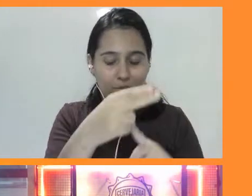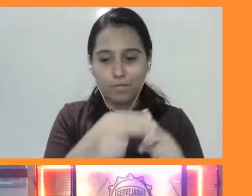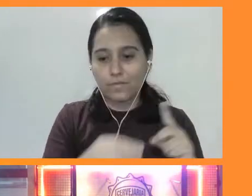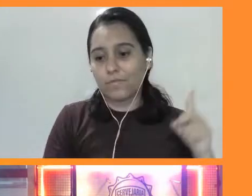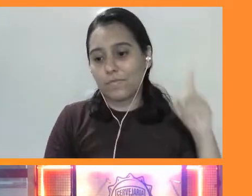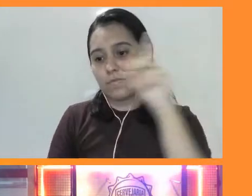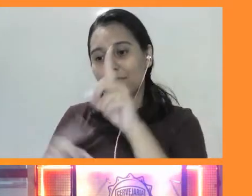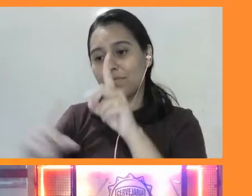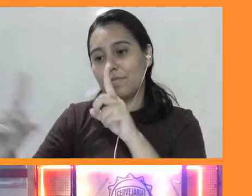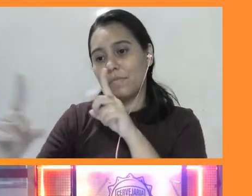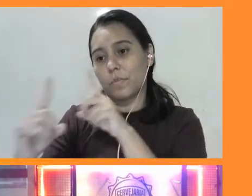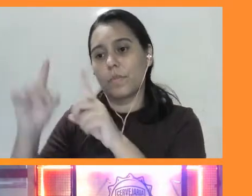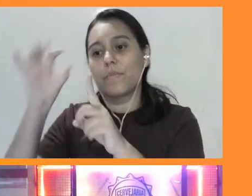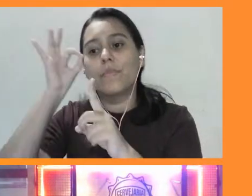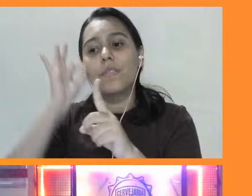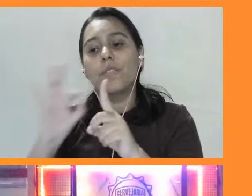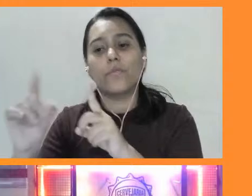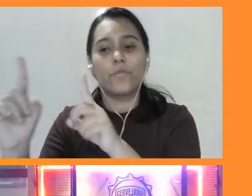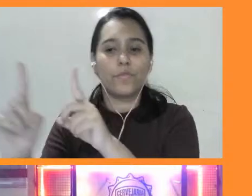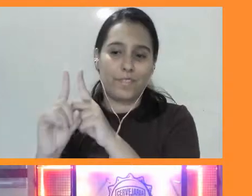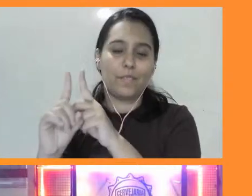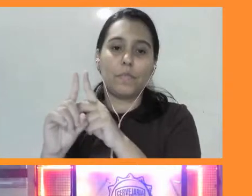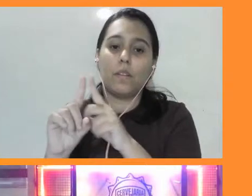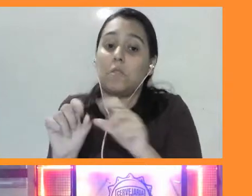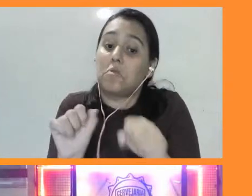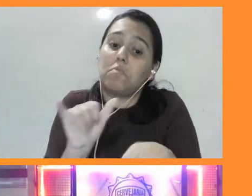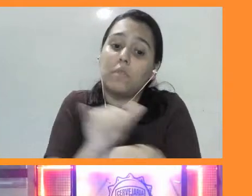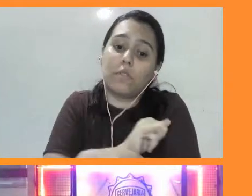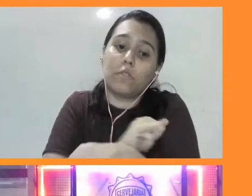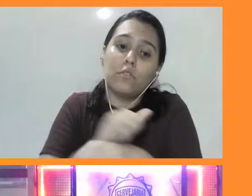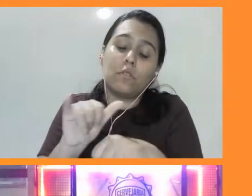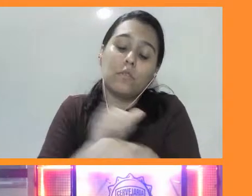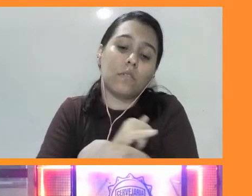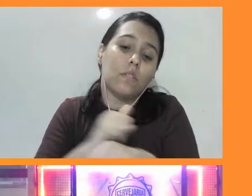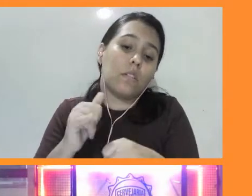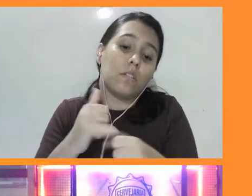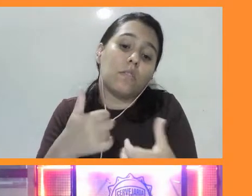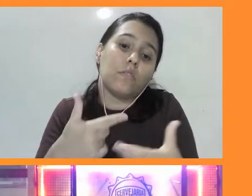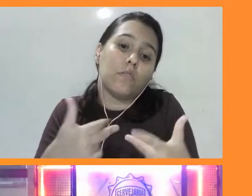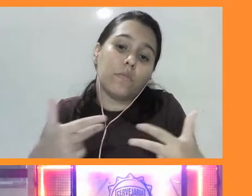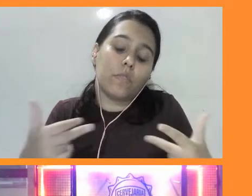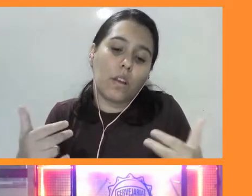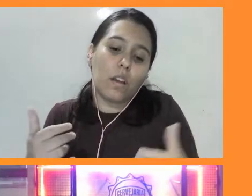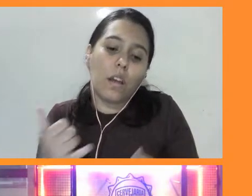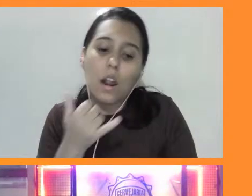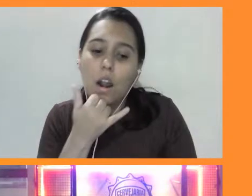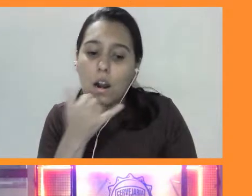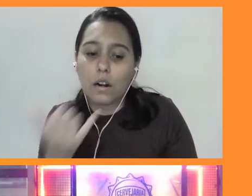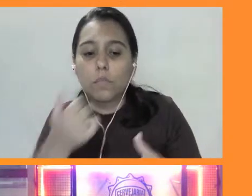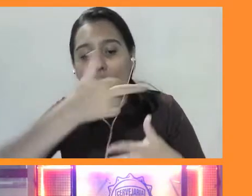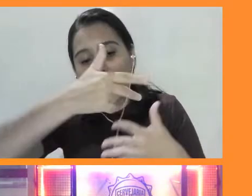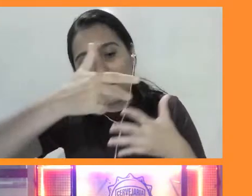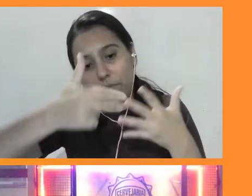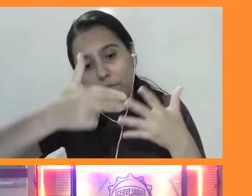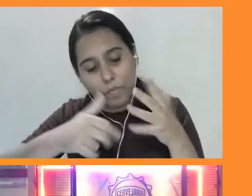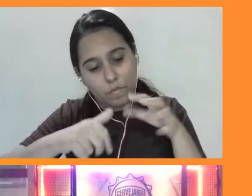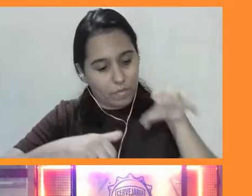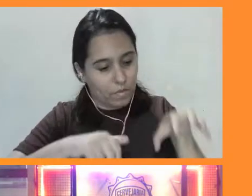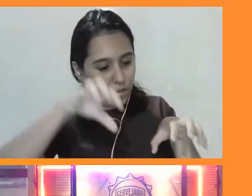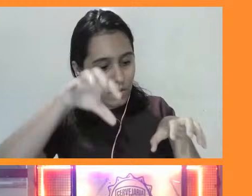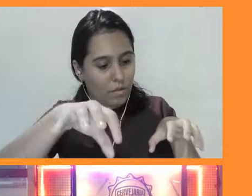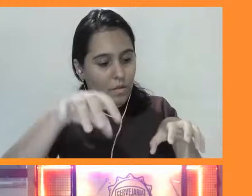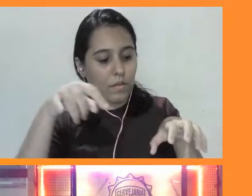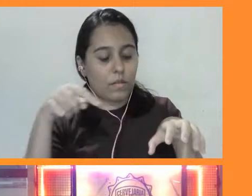fêmeas selecionam, isso é muito legal. Existem várias estratégias possíveis. Pode ser, por exemplo, nas espécies territoriais, aquele macho que estabeleceu um